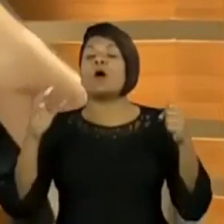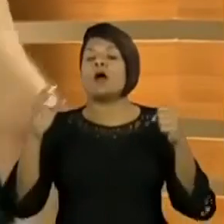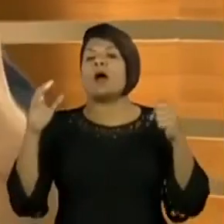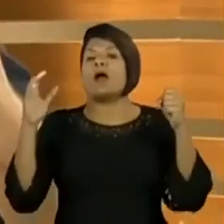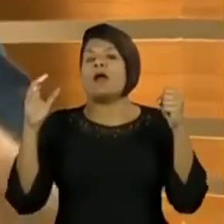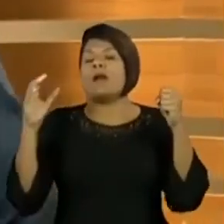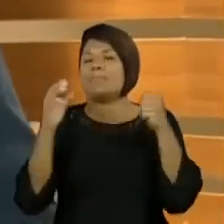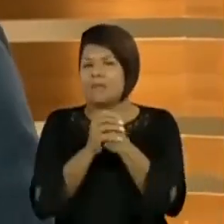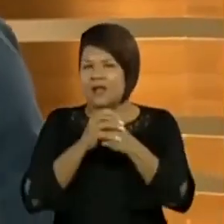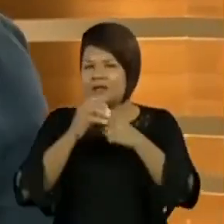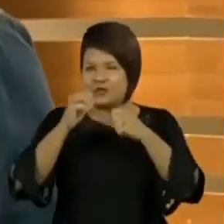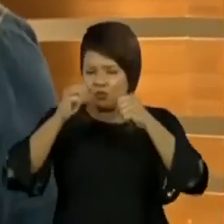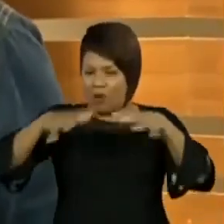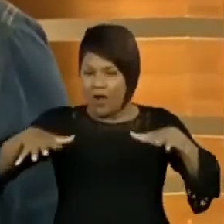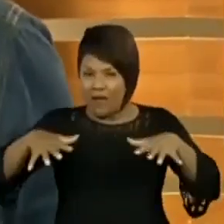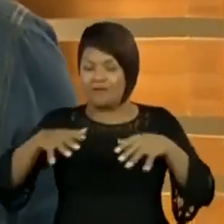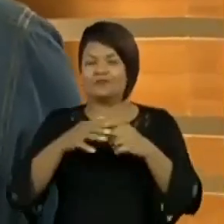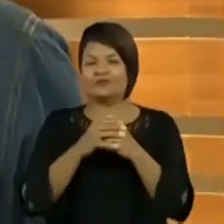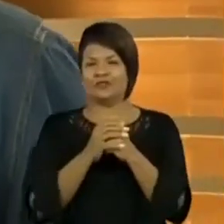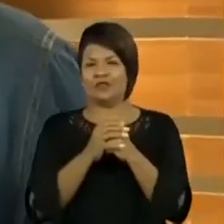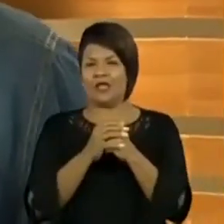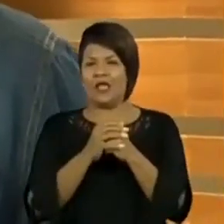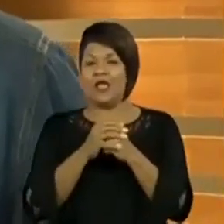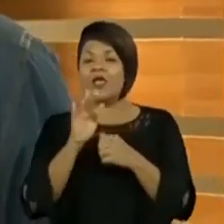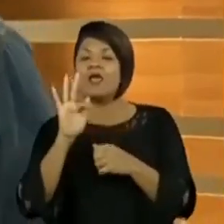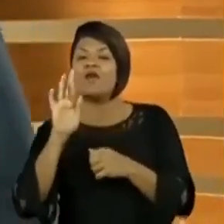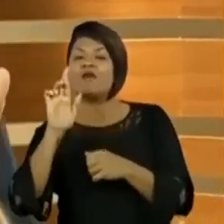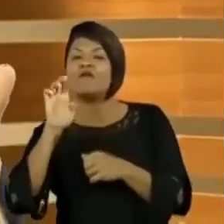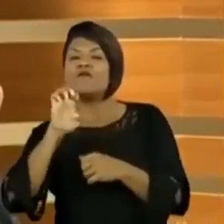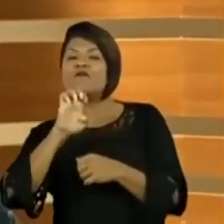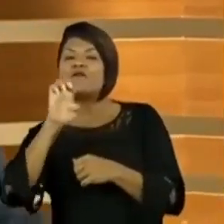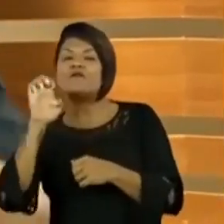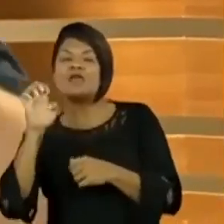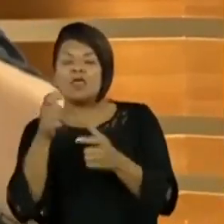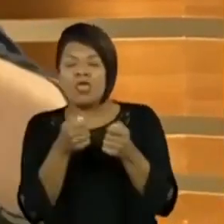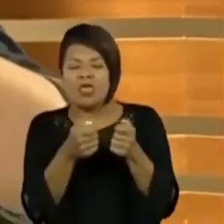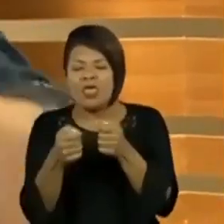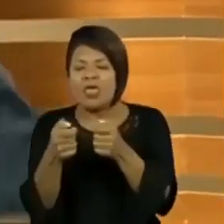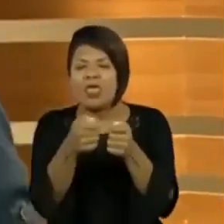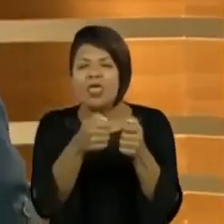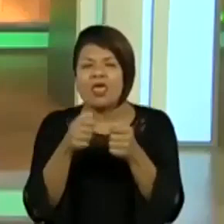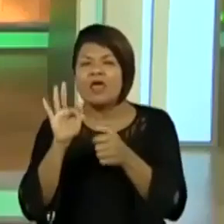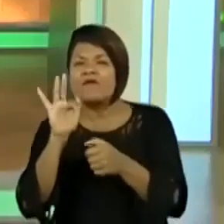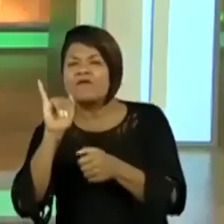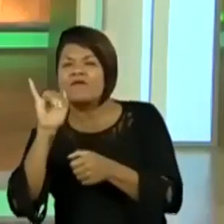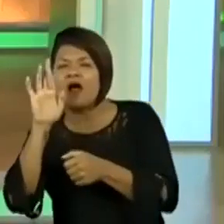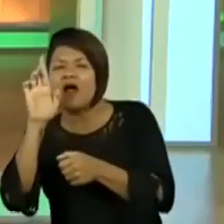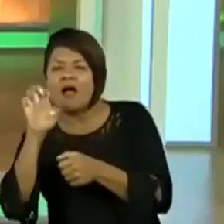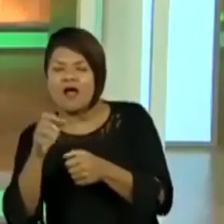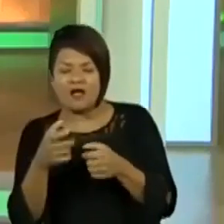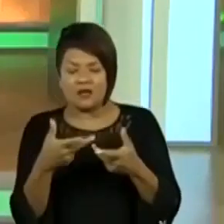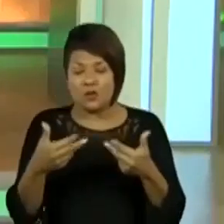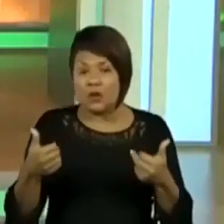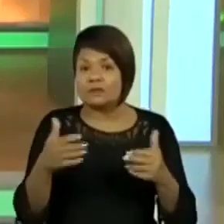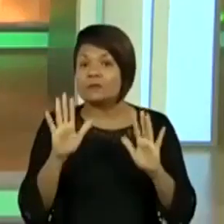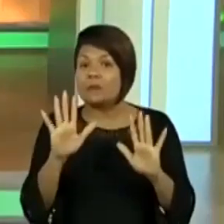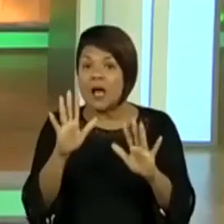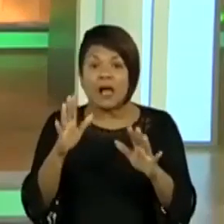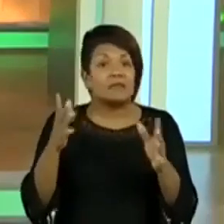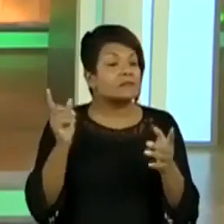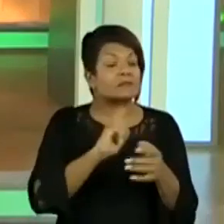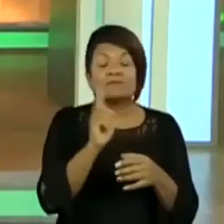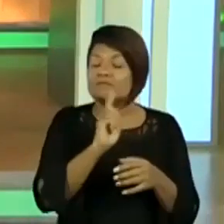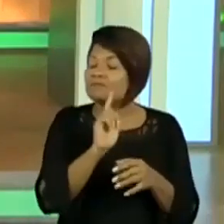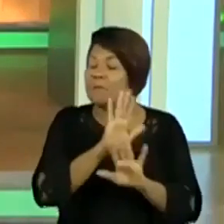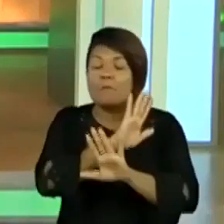outros joguinhos, muito legal. Mas no momento da aula, não. Beleza? Bom, galera, vocês já sabem, para assistir